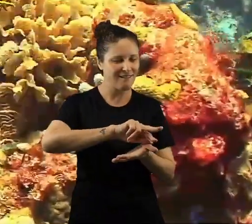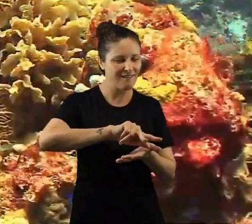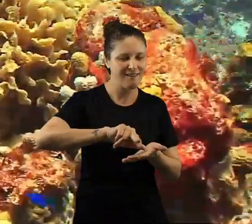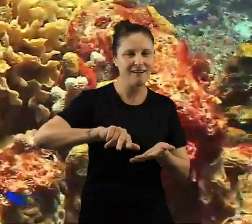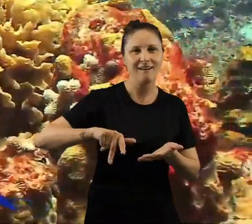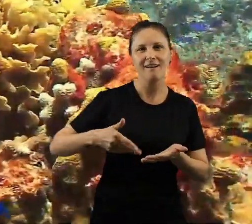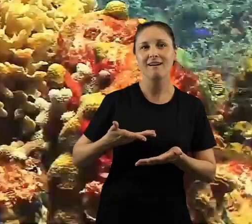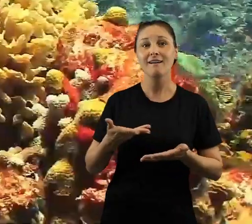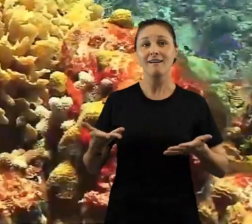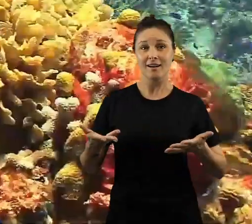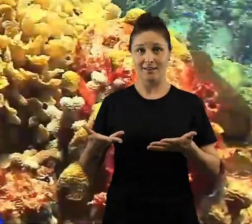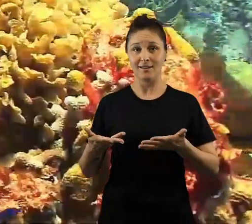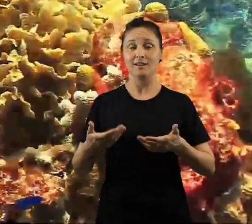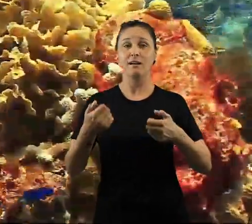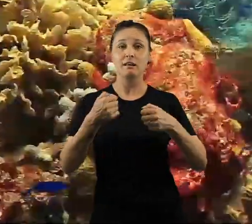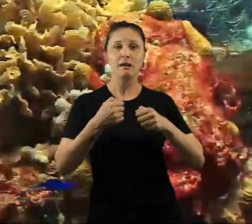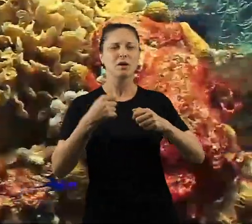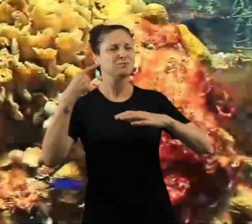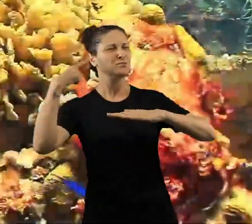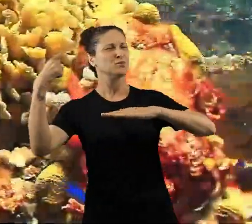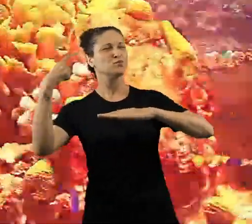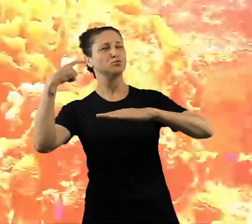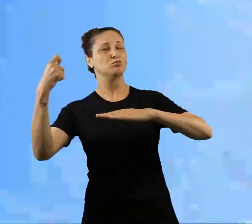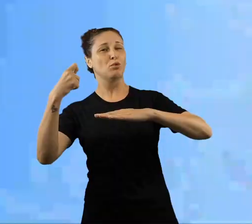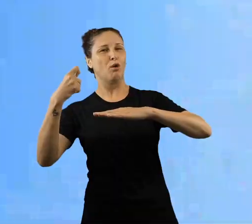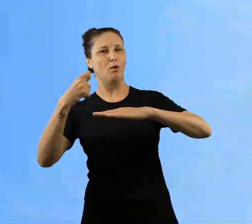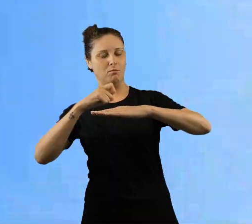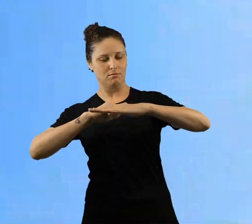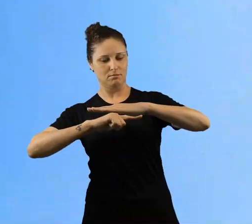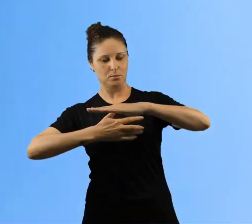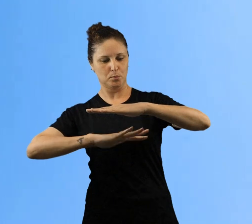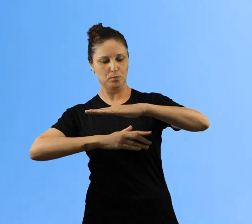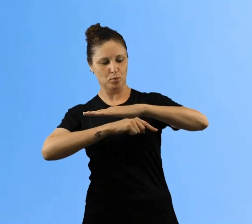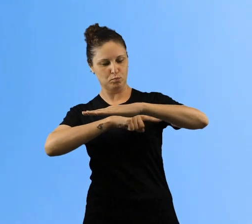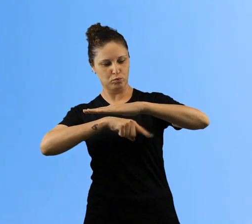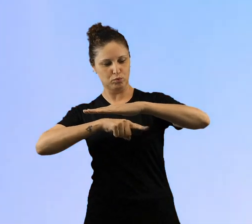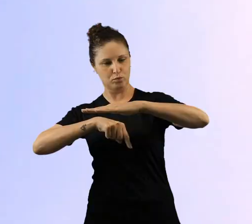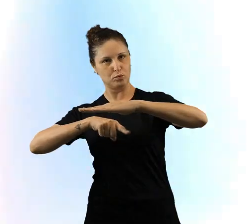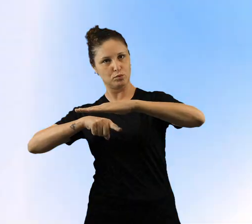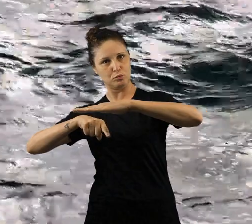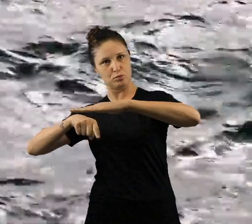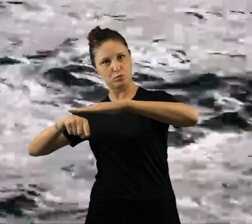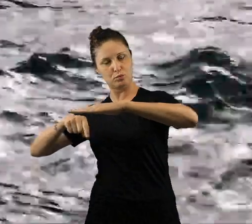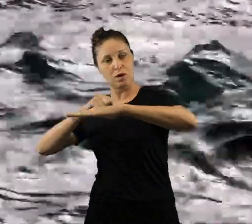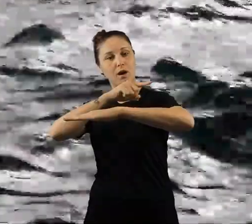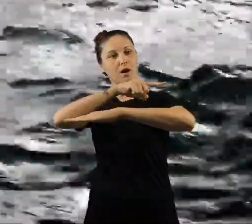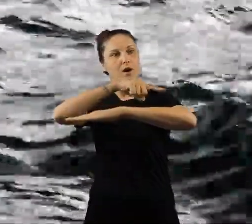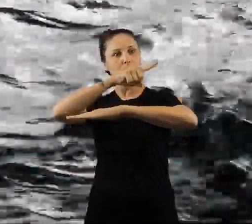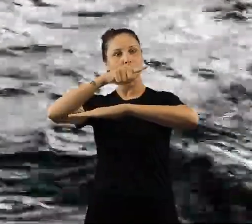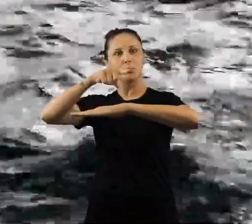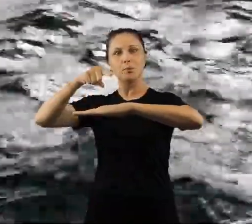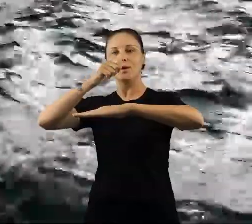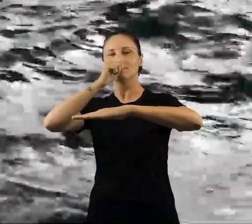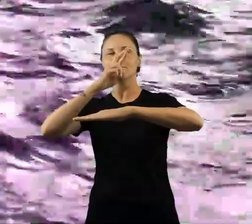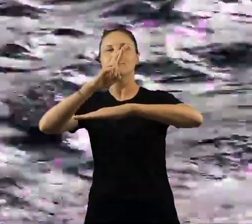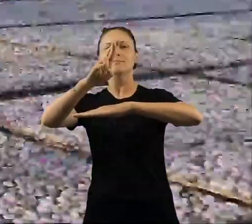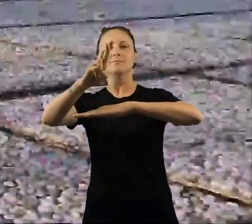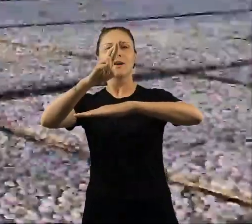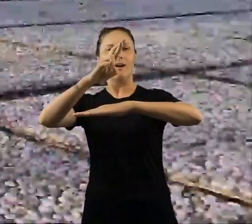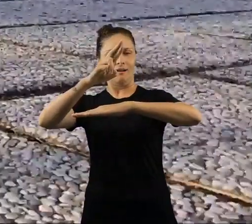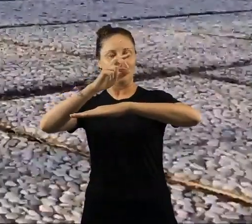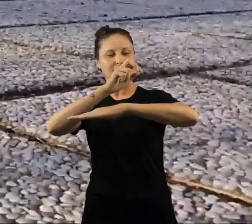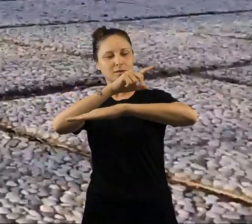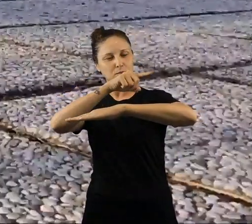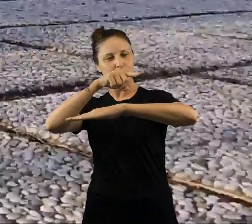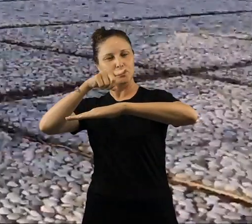acreditar, o som precisa de um meio para se propagar, e esse meio pode ser gasoso como o ar, líquido como o mar ou até